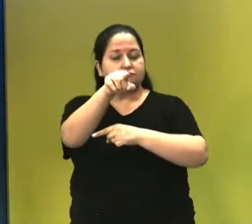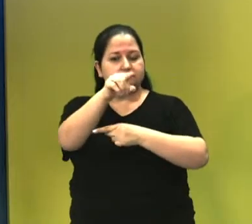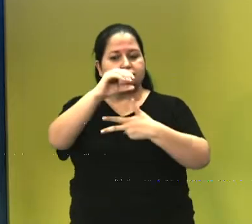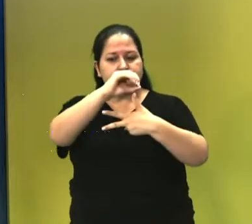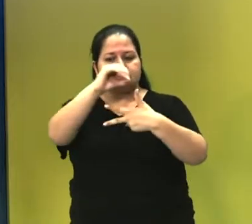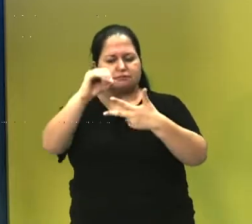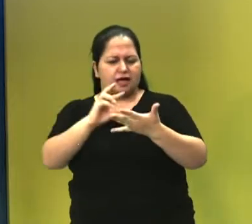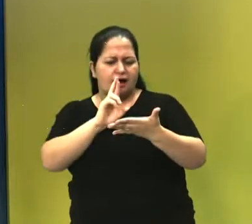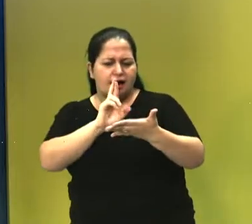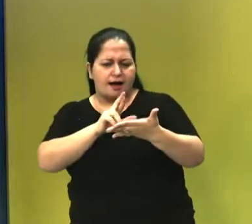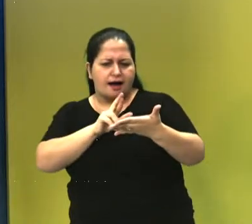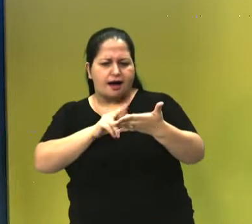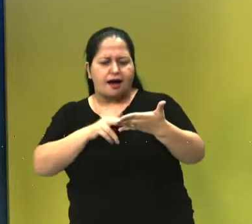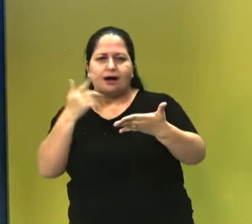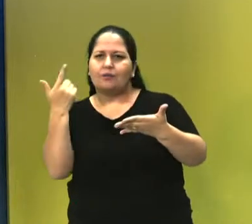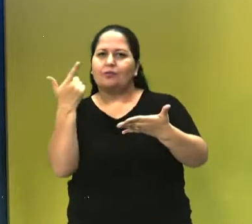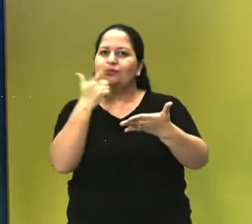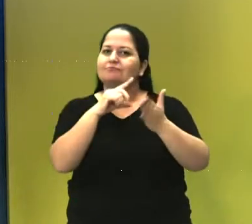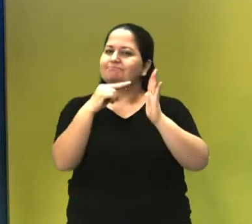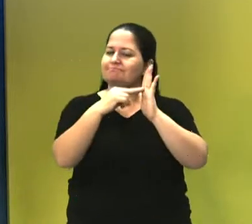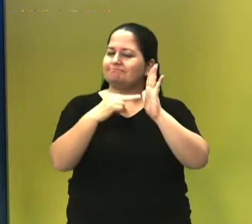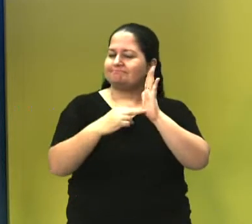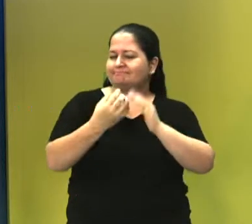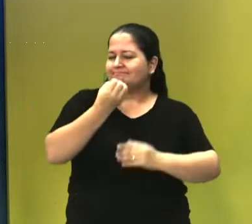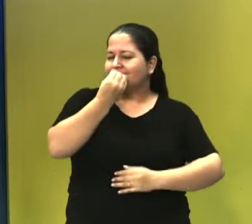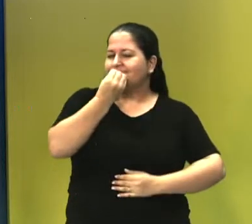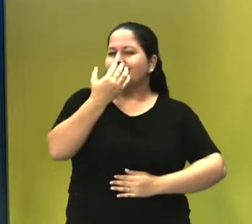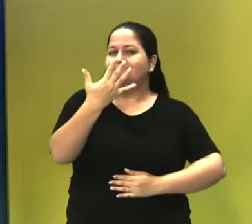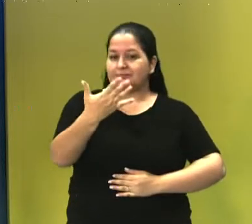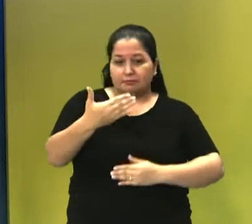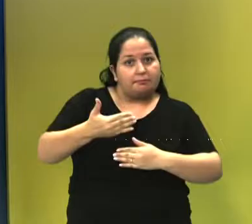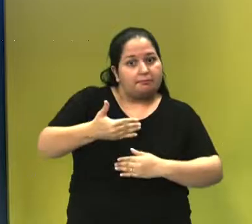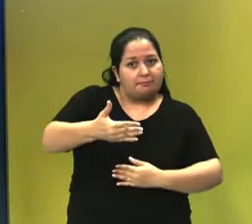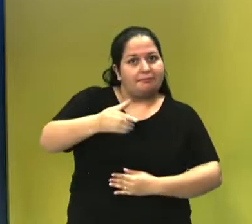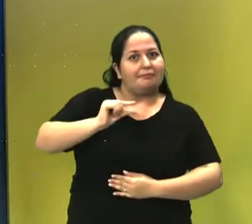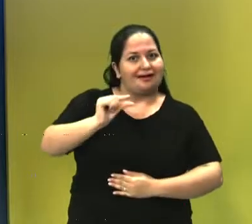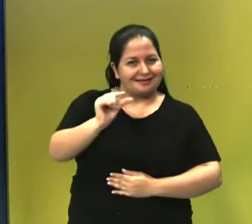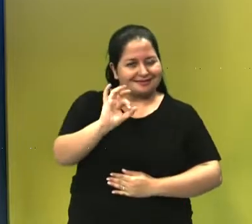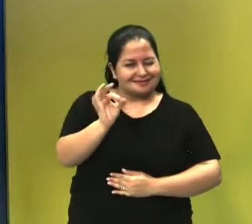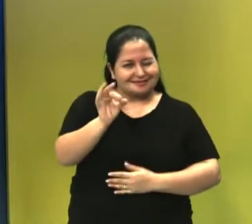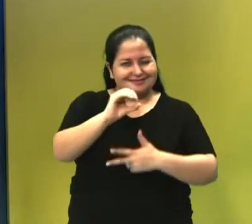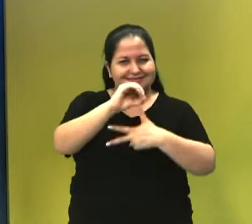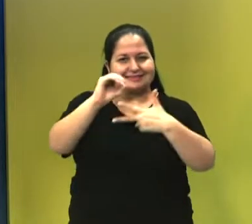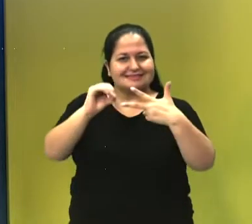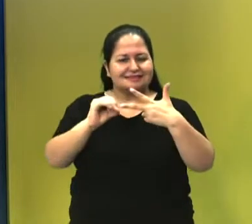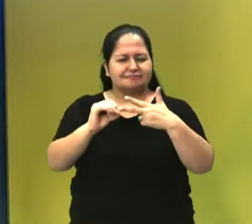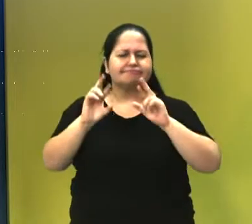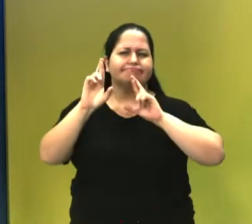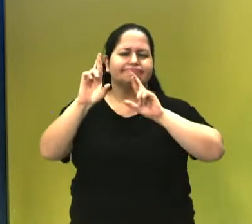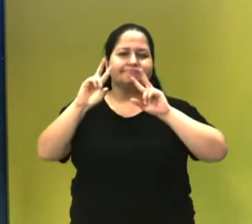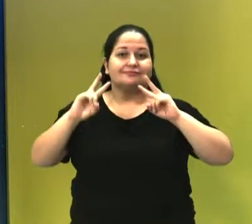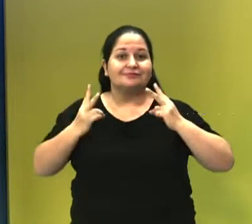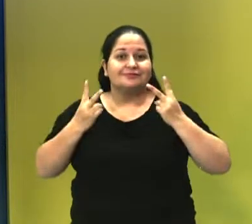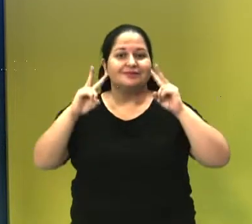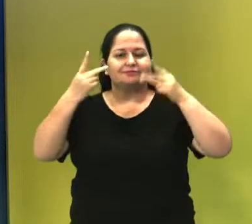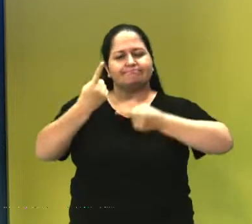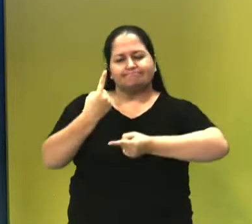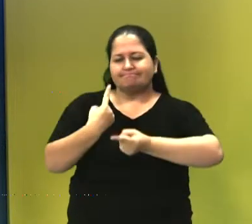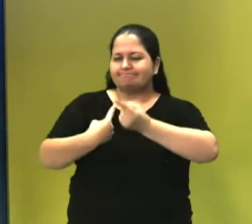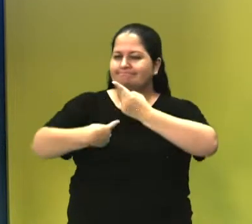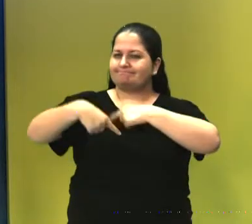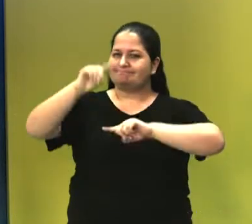possa alcançar um bom desempenho no Enem. Está chegando, não é mesmo? Com vitória, com sucesso.